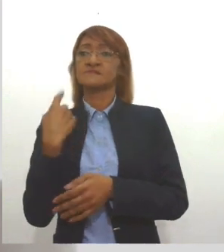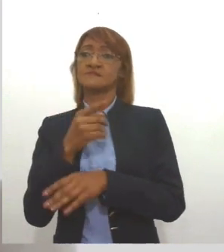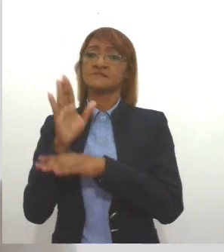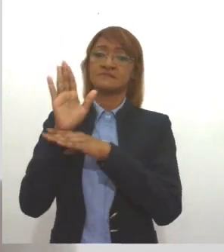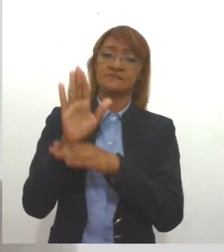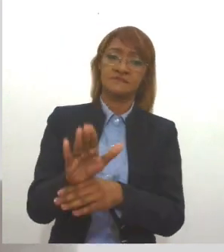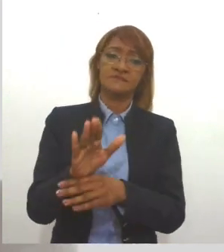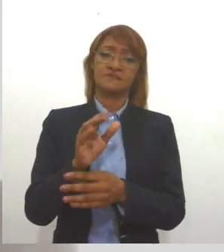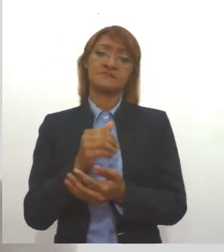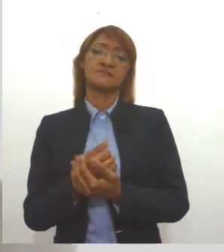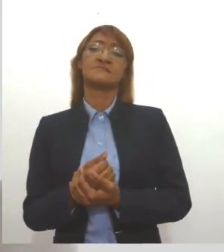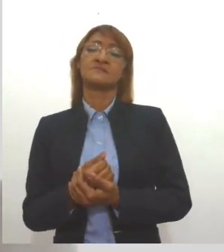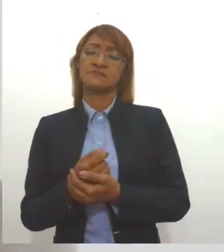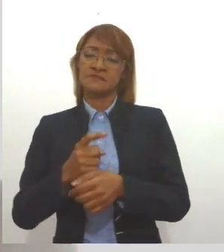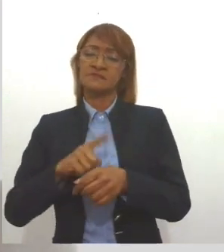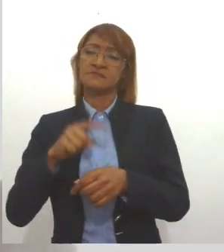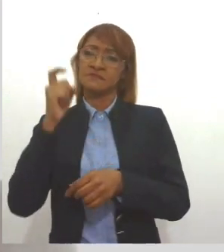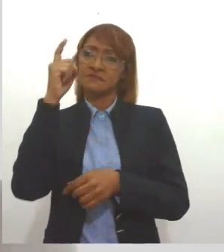benefício,